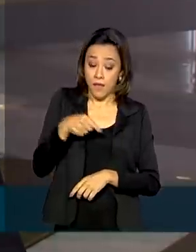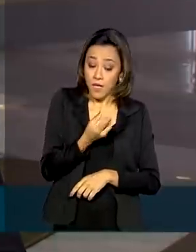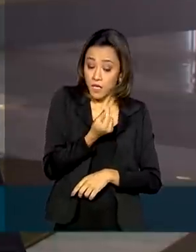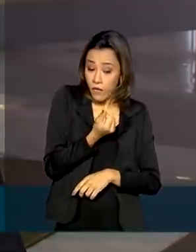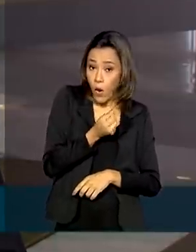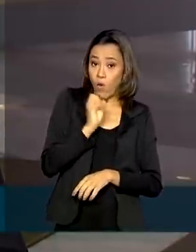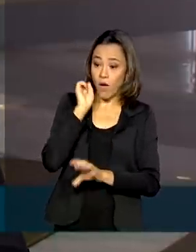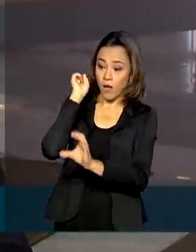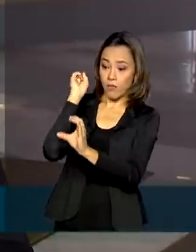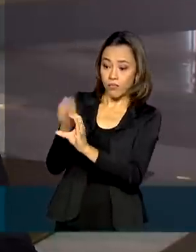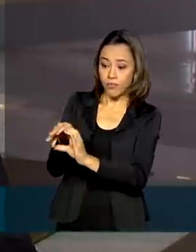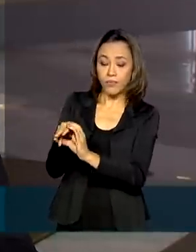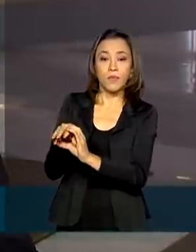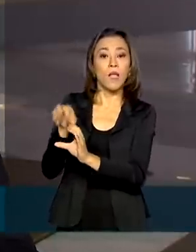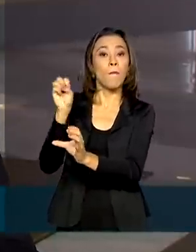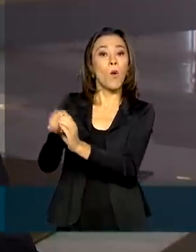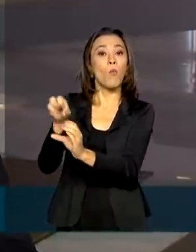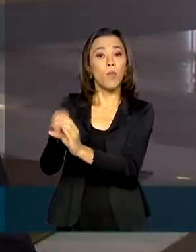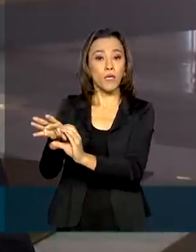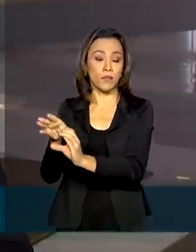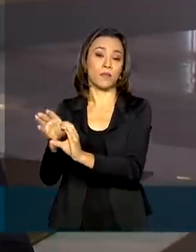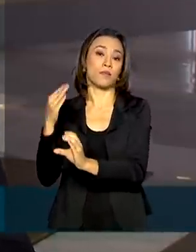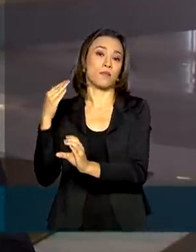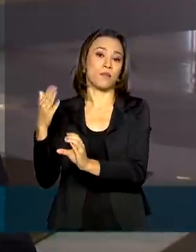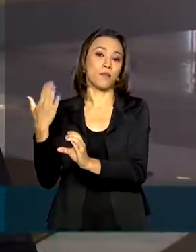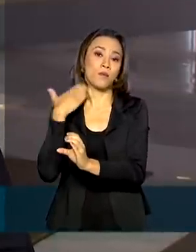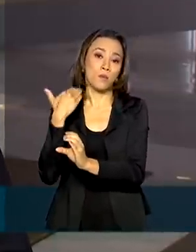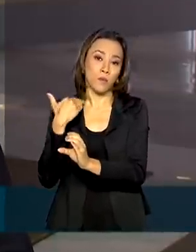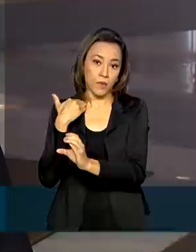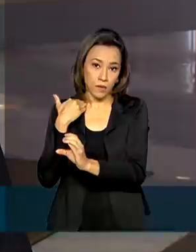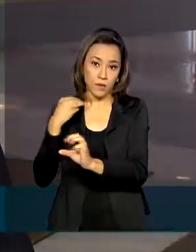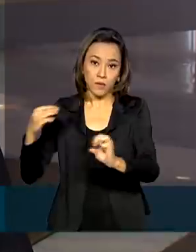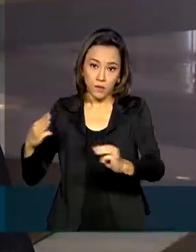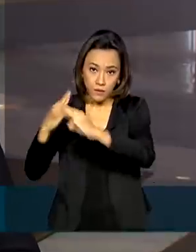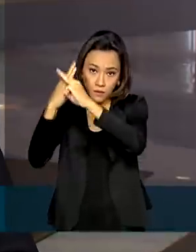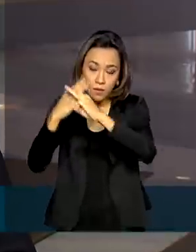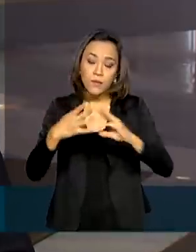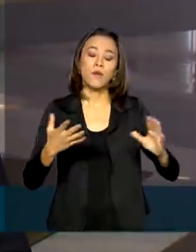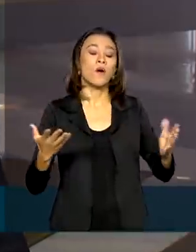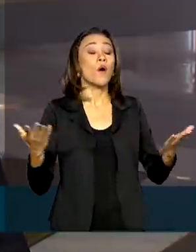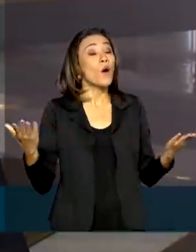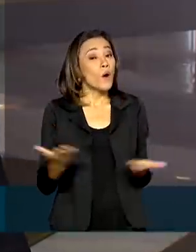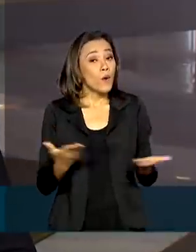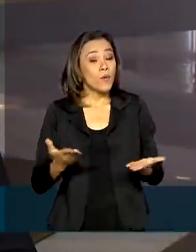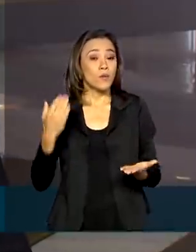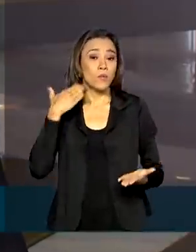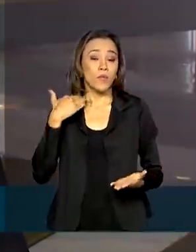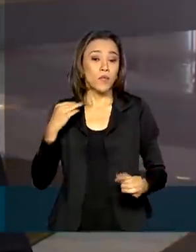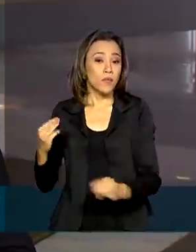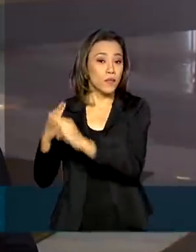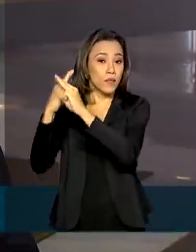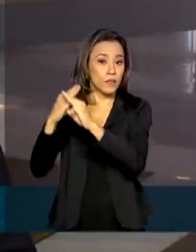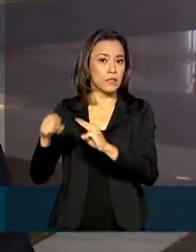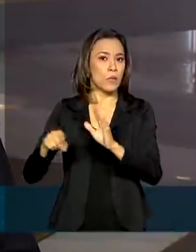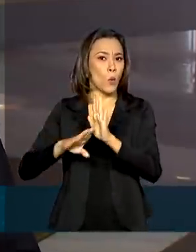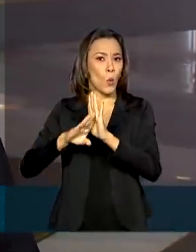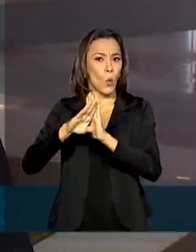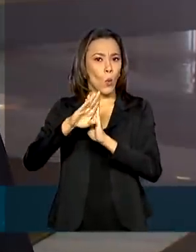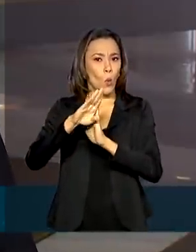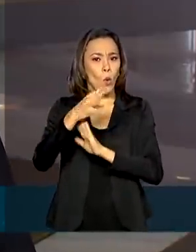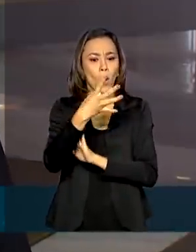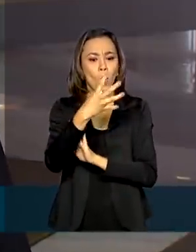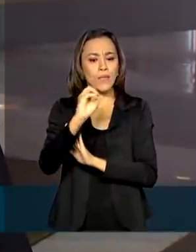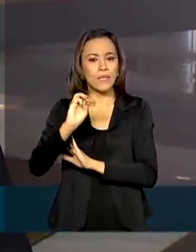creditado na poupança social da Caixa Econômica Federal. E olha, Renata, hoje a Caixa Econômica Federal superou 400